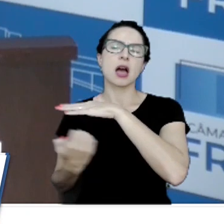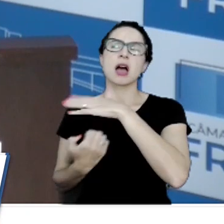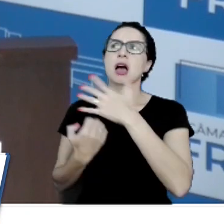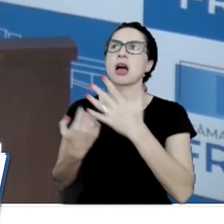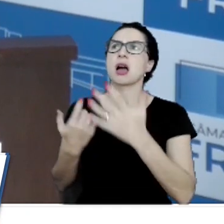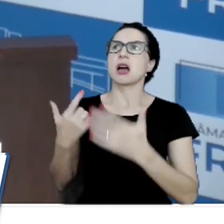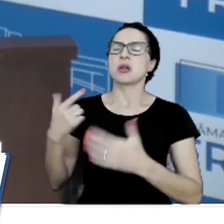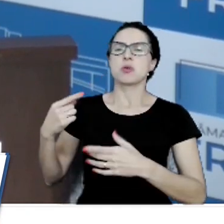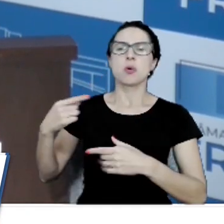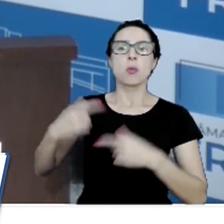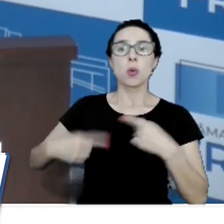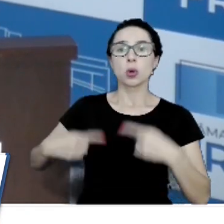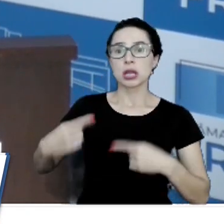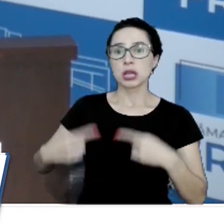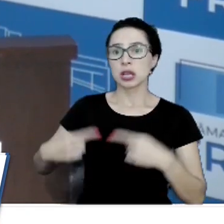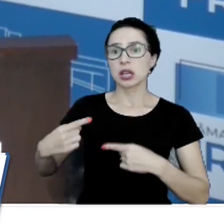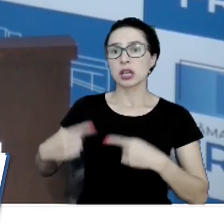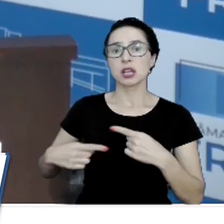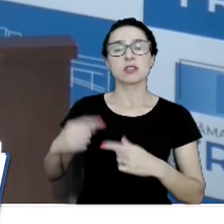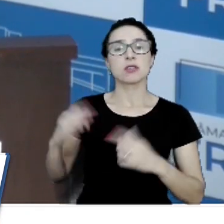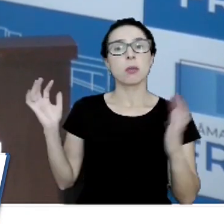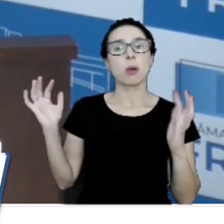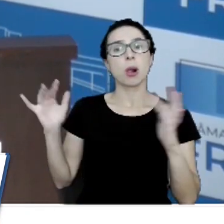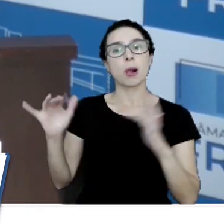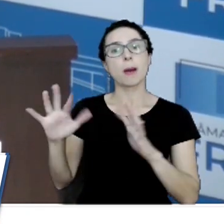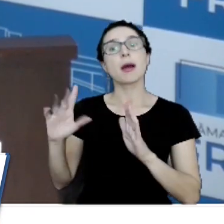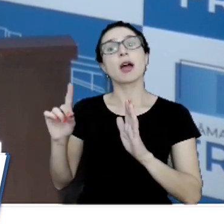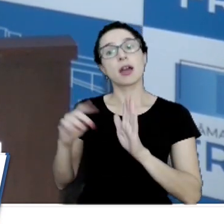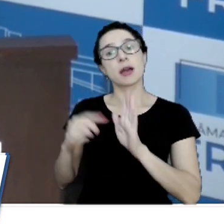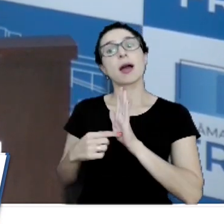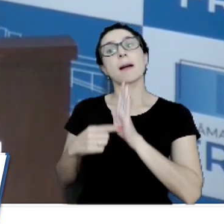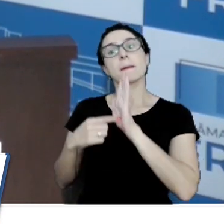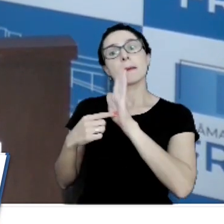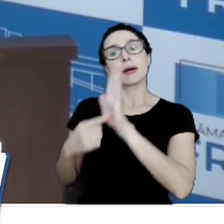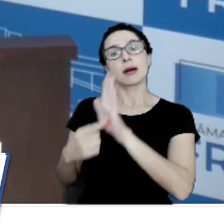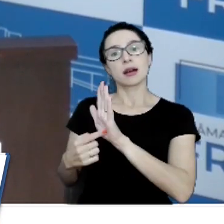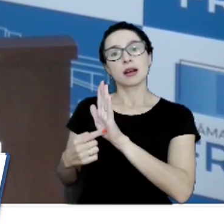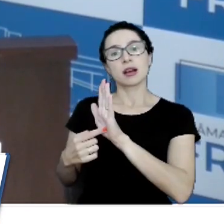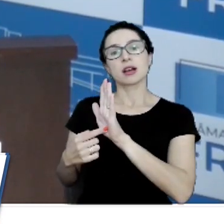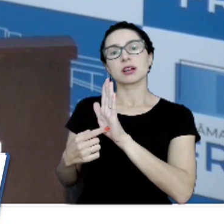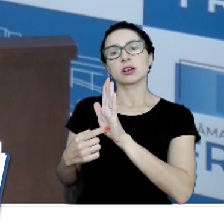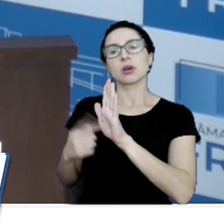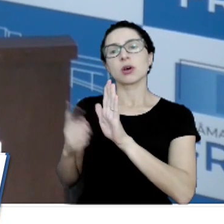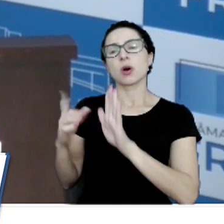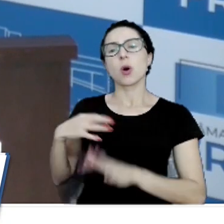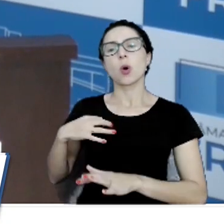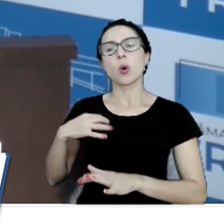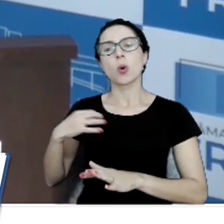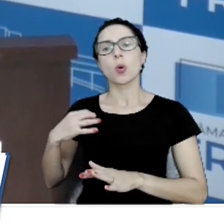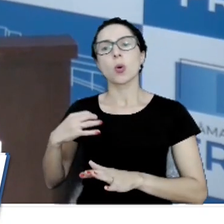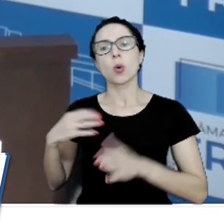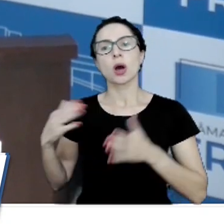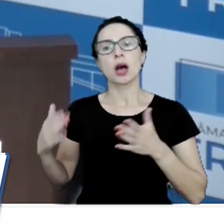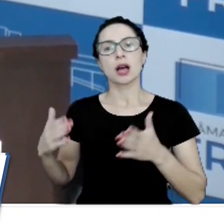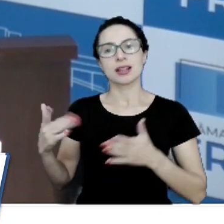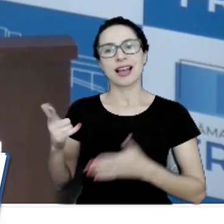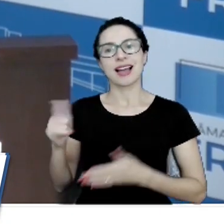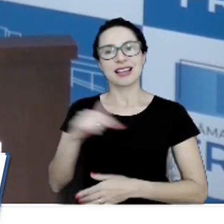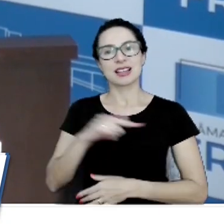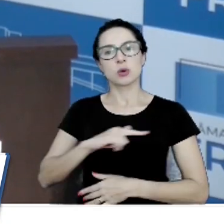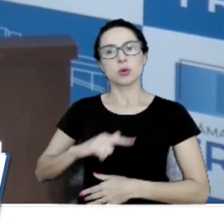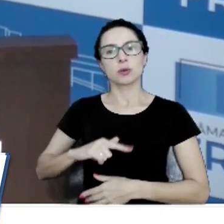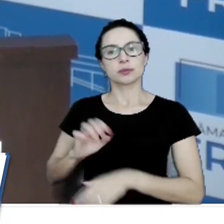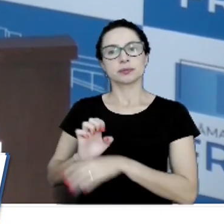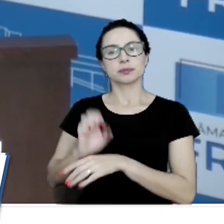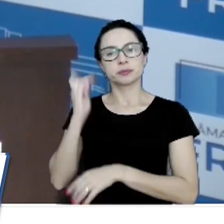políticas e foi apresentado, então candidato a governo do estado de São